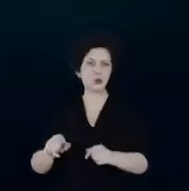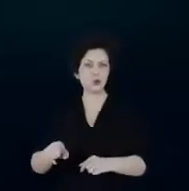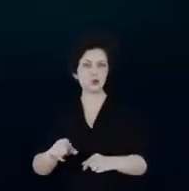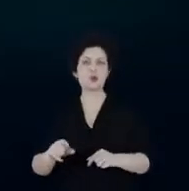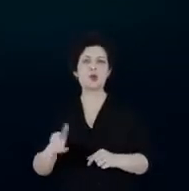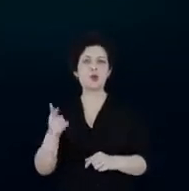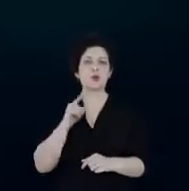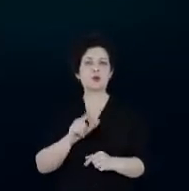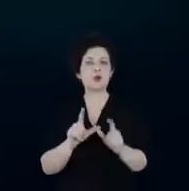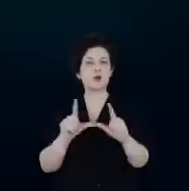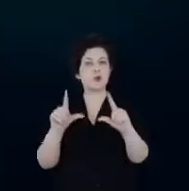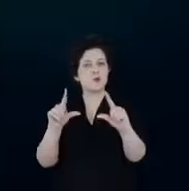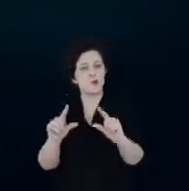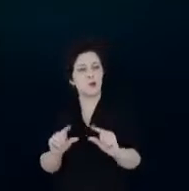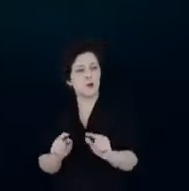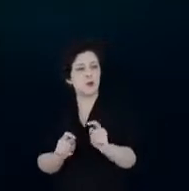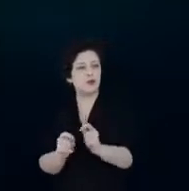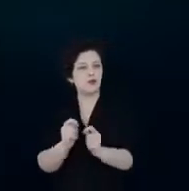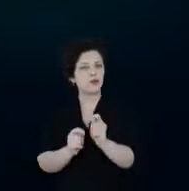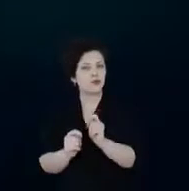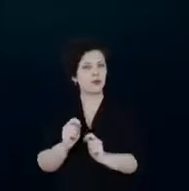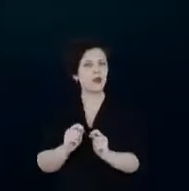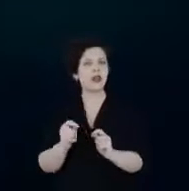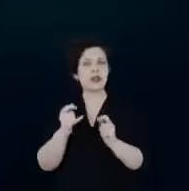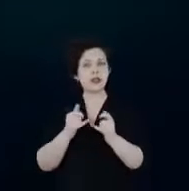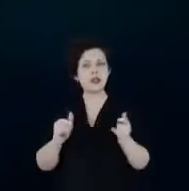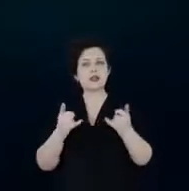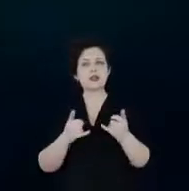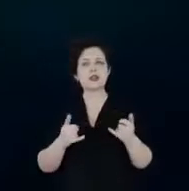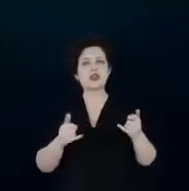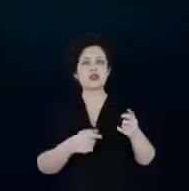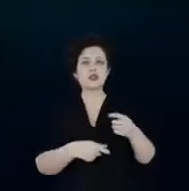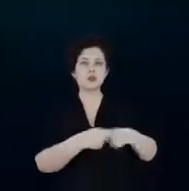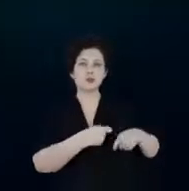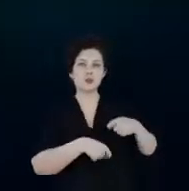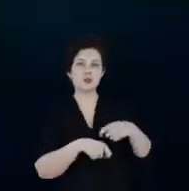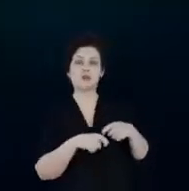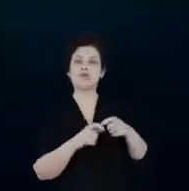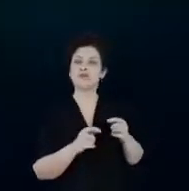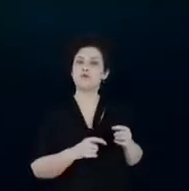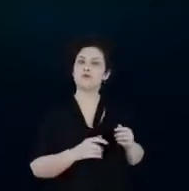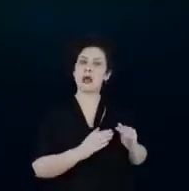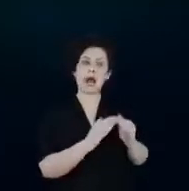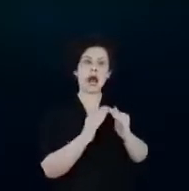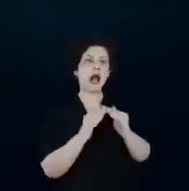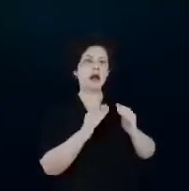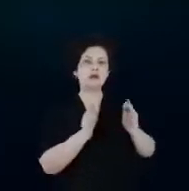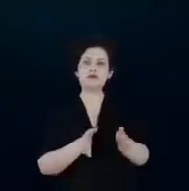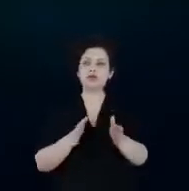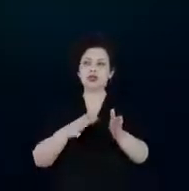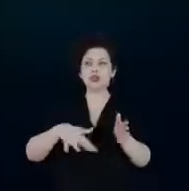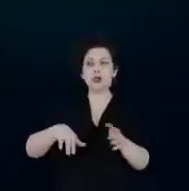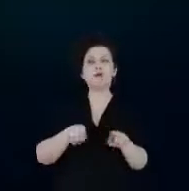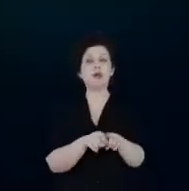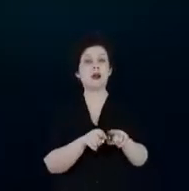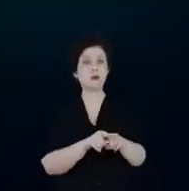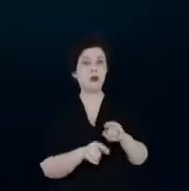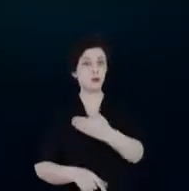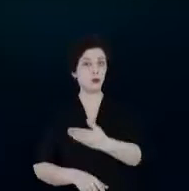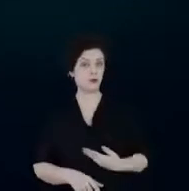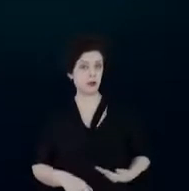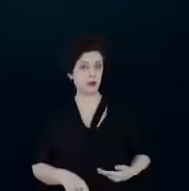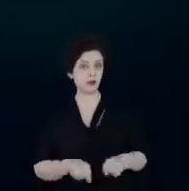o consumo na indústria, no comércio, nas edificações de uma forma geral, e no setor público, também no